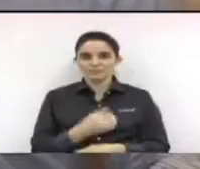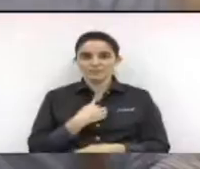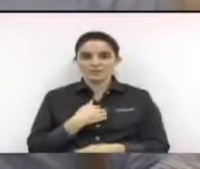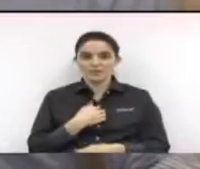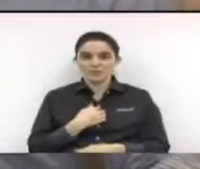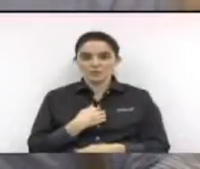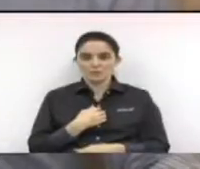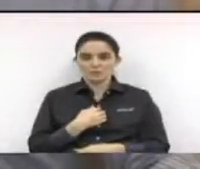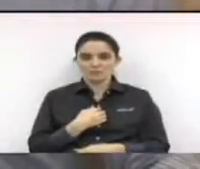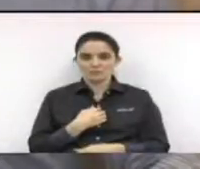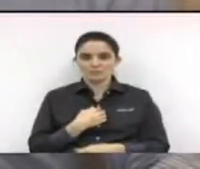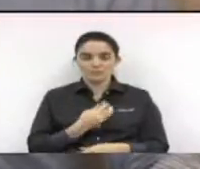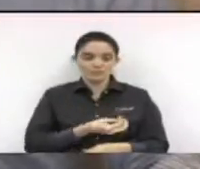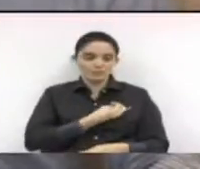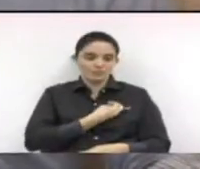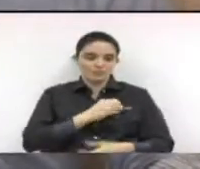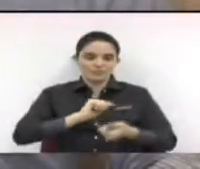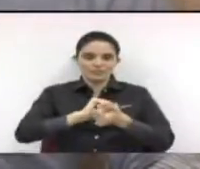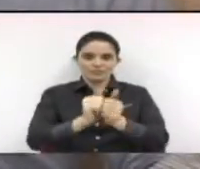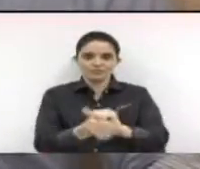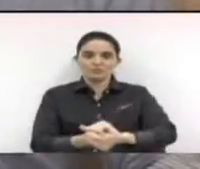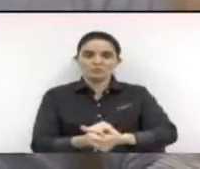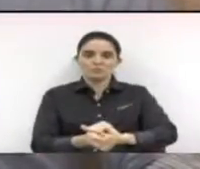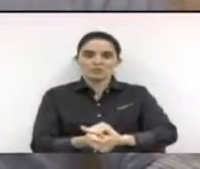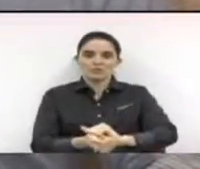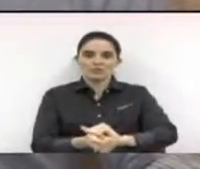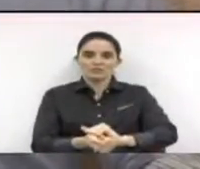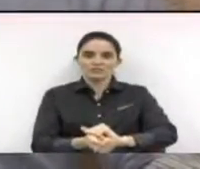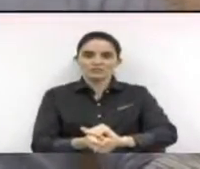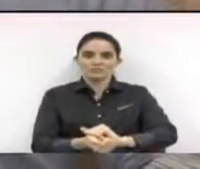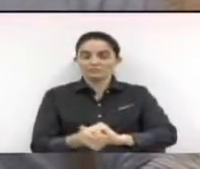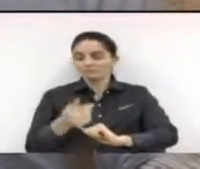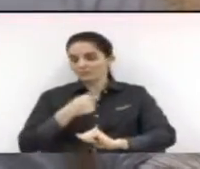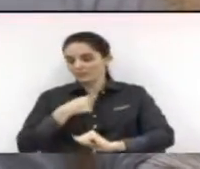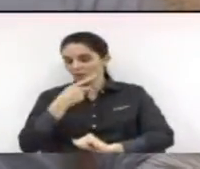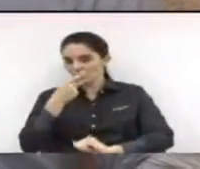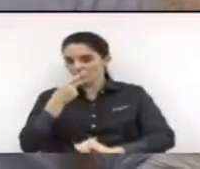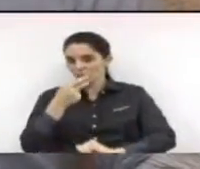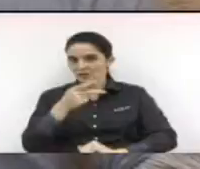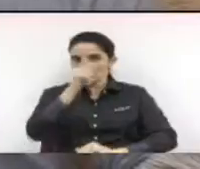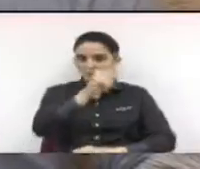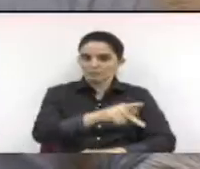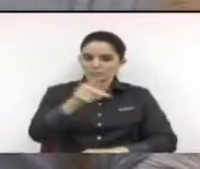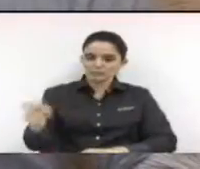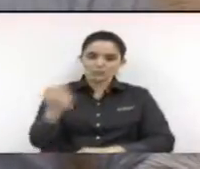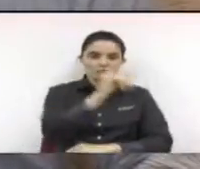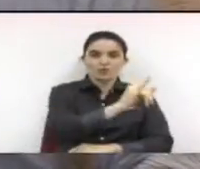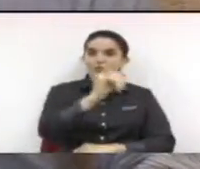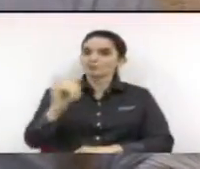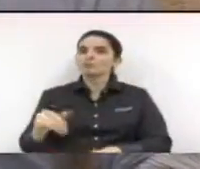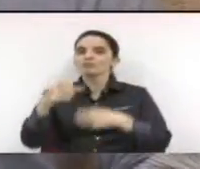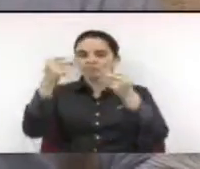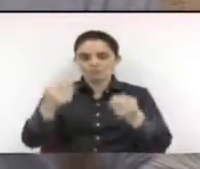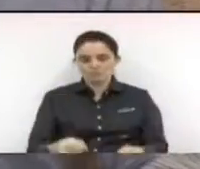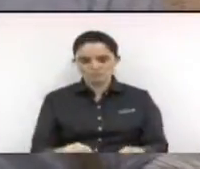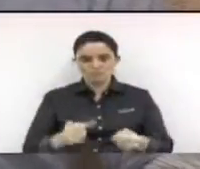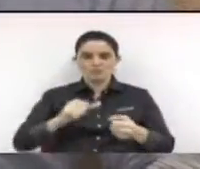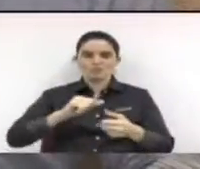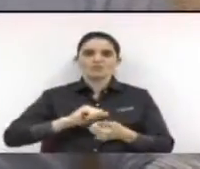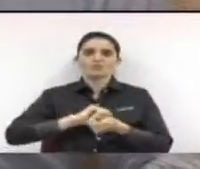dos senhores e tive a vida transformada, os senhores, professores, instrutores, estrutura, têm condições de fazer isso